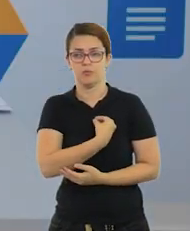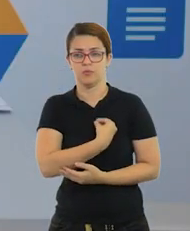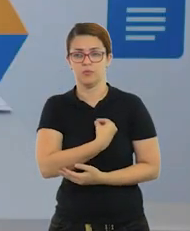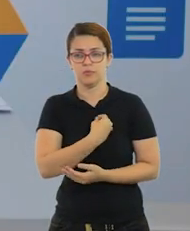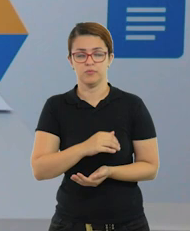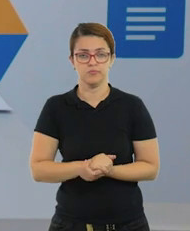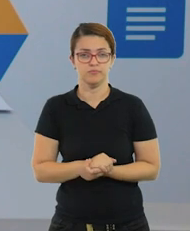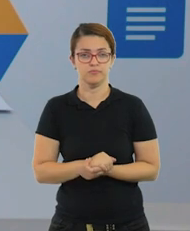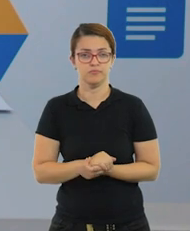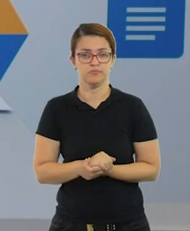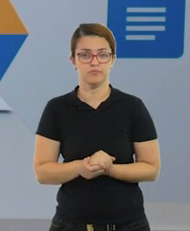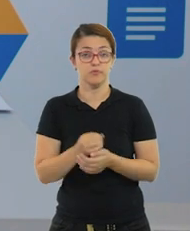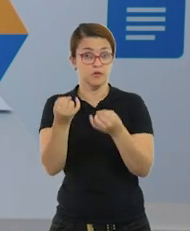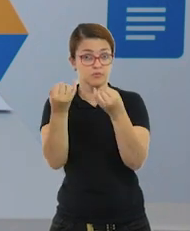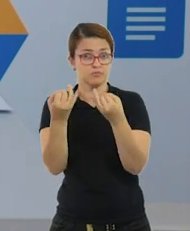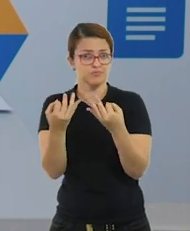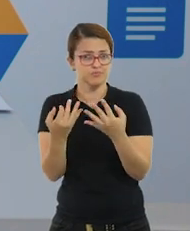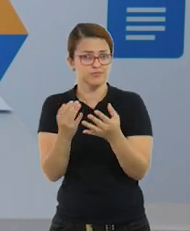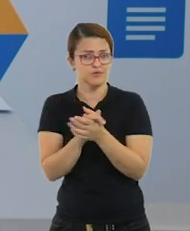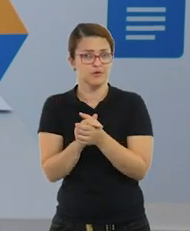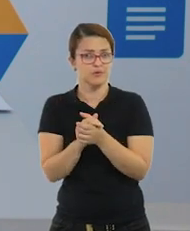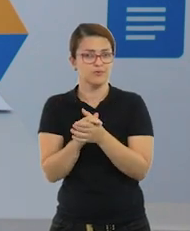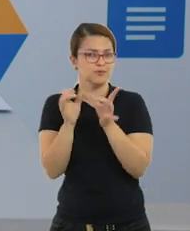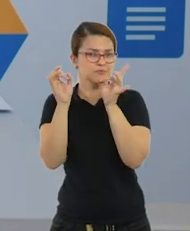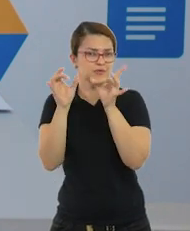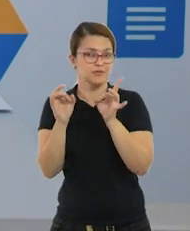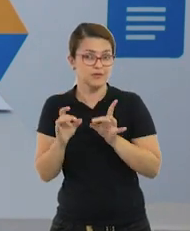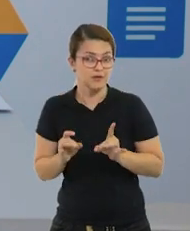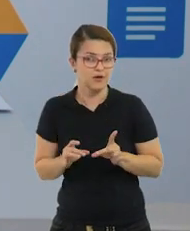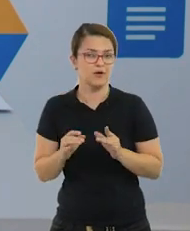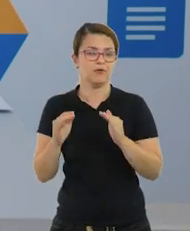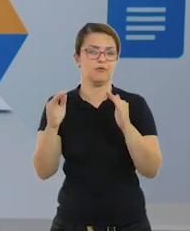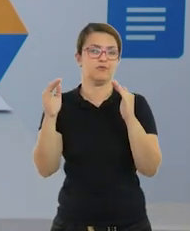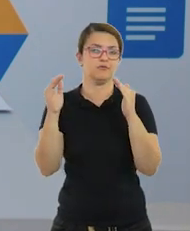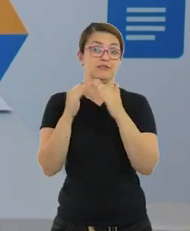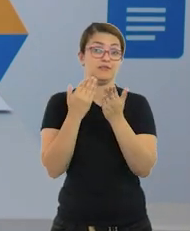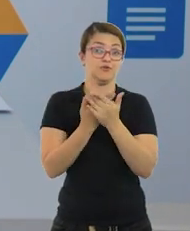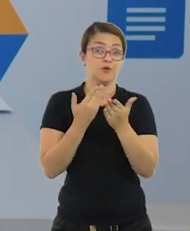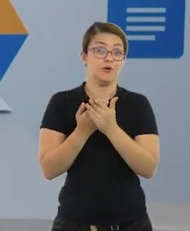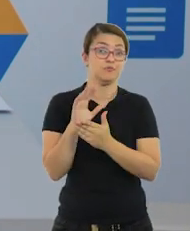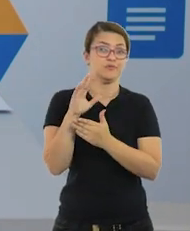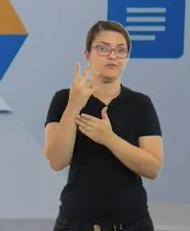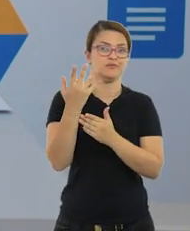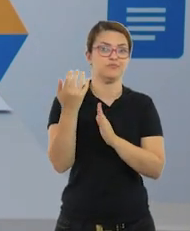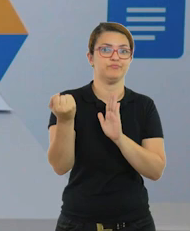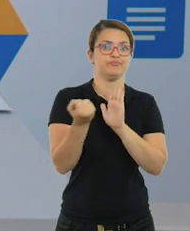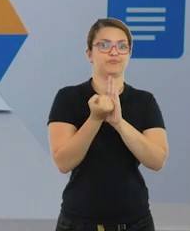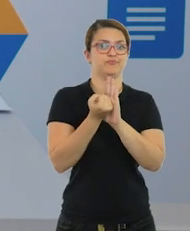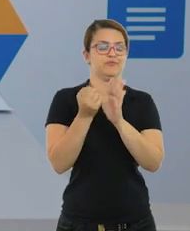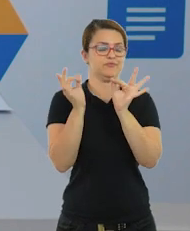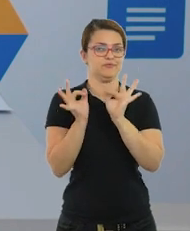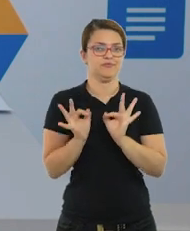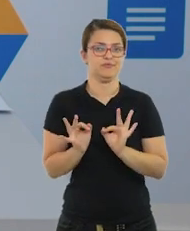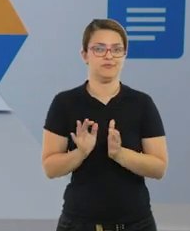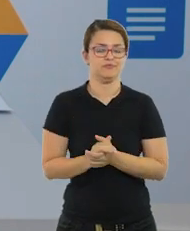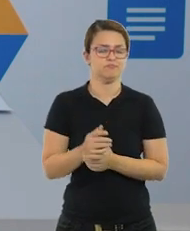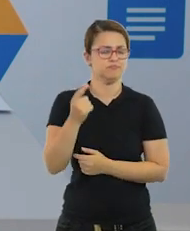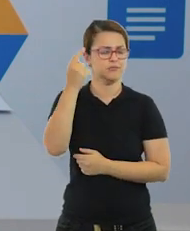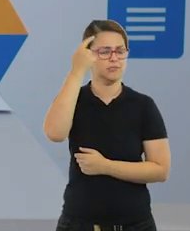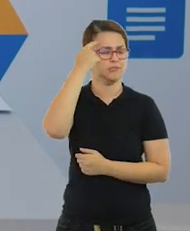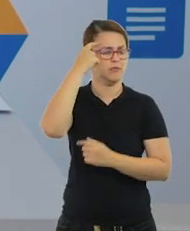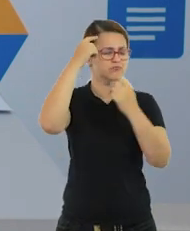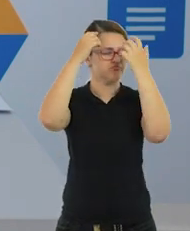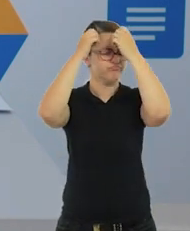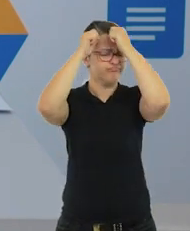nos contando algo que aconteceu de especial com vocês na escola. Então vocês vão resgatar